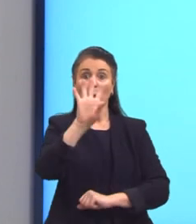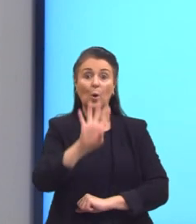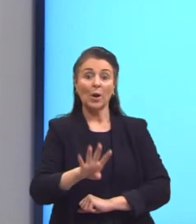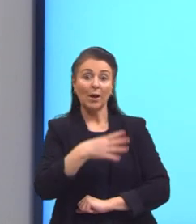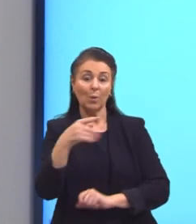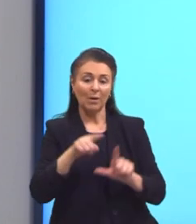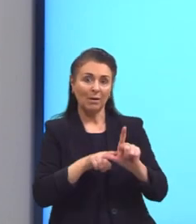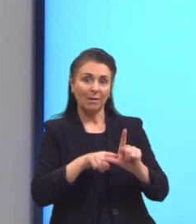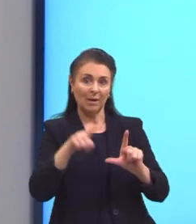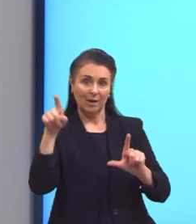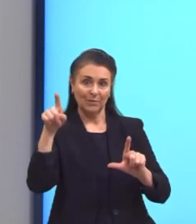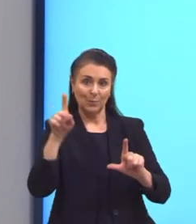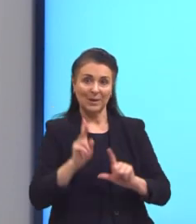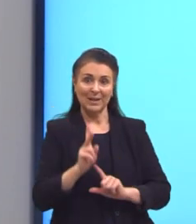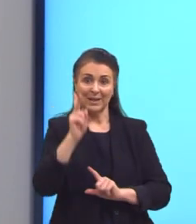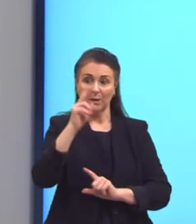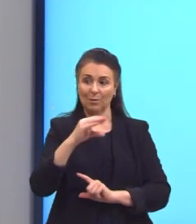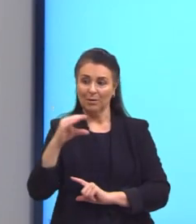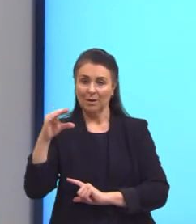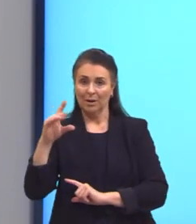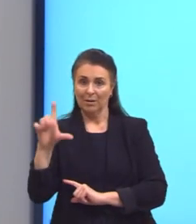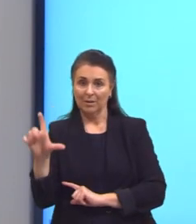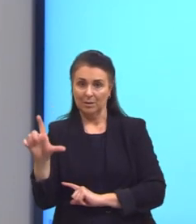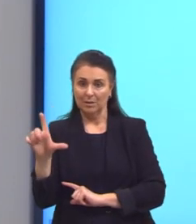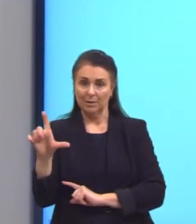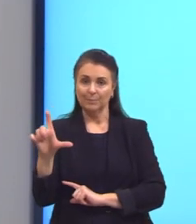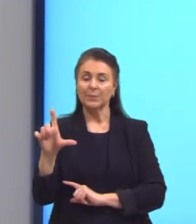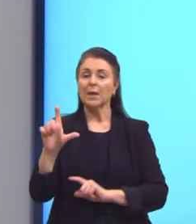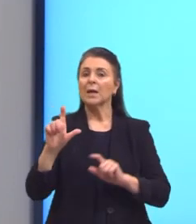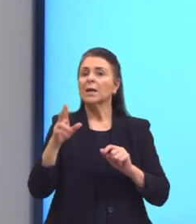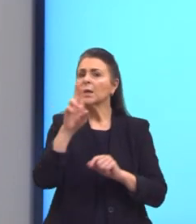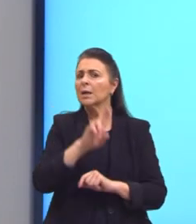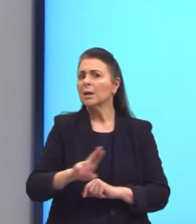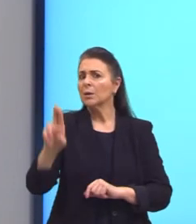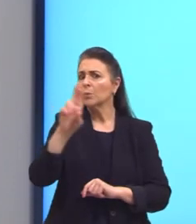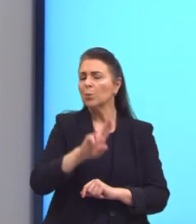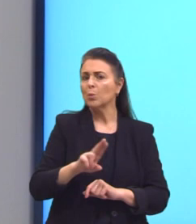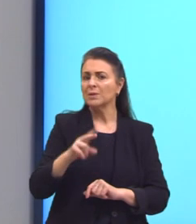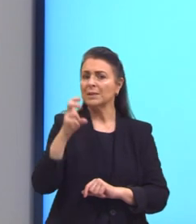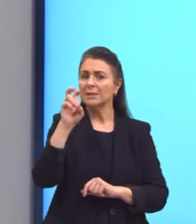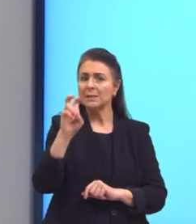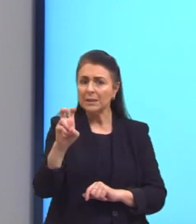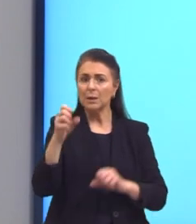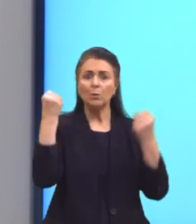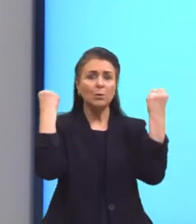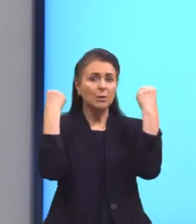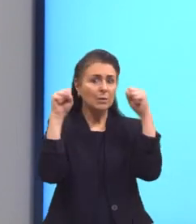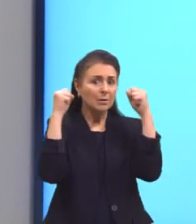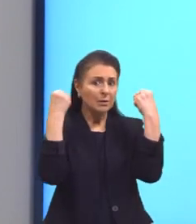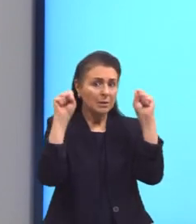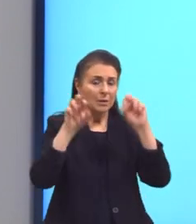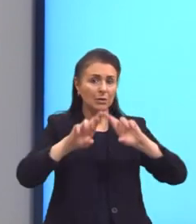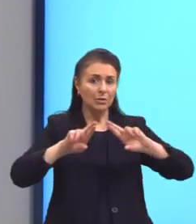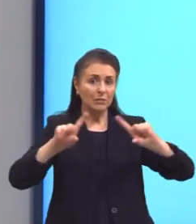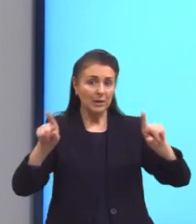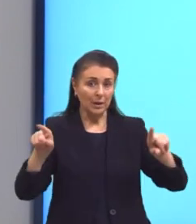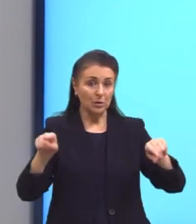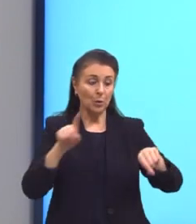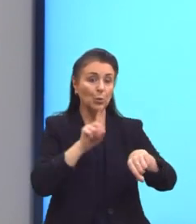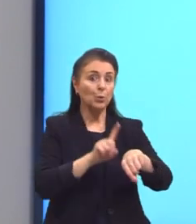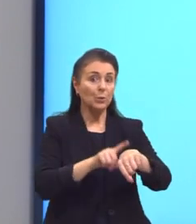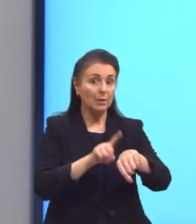Em quilocalorias, gastos em cinco diferentes atividades físicas, em função do tempo dedicado às